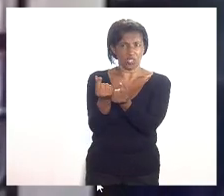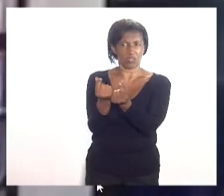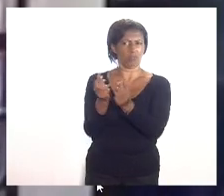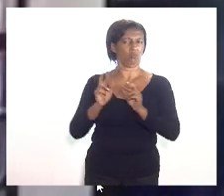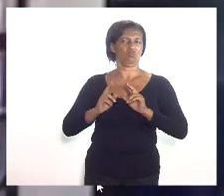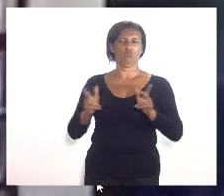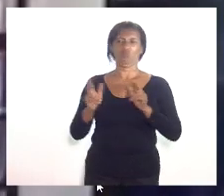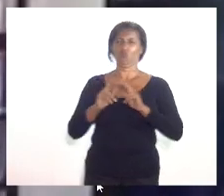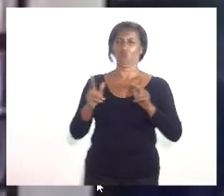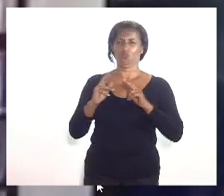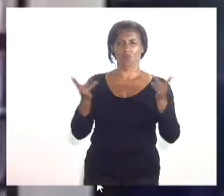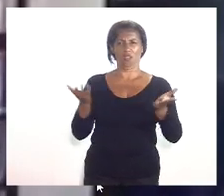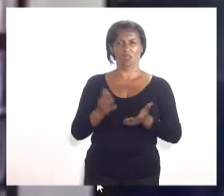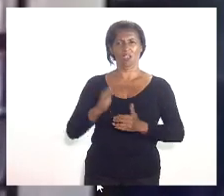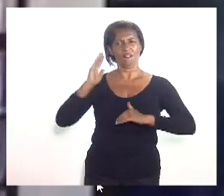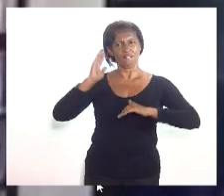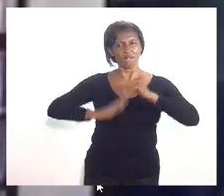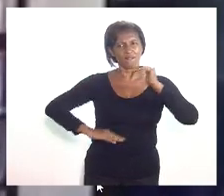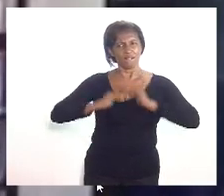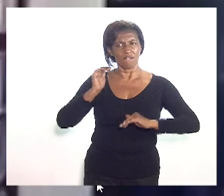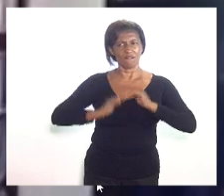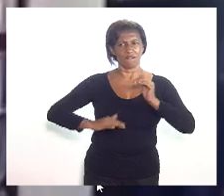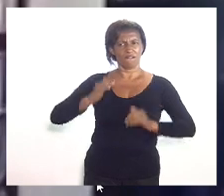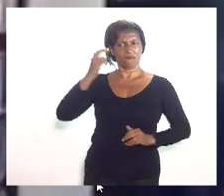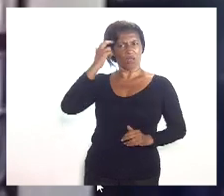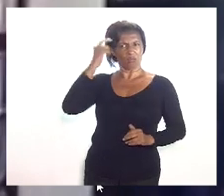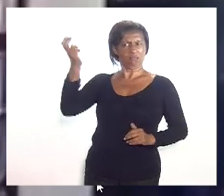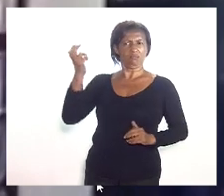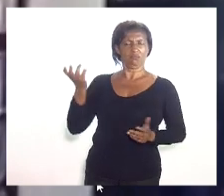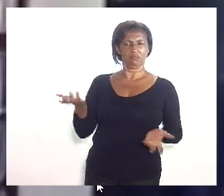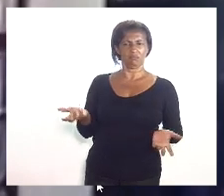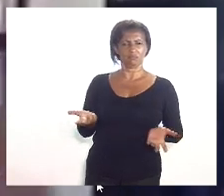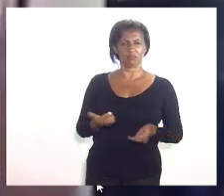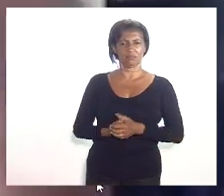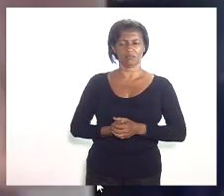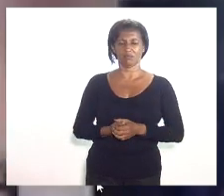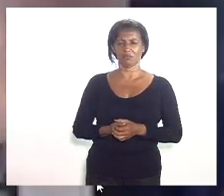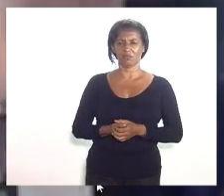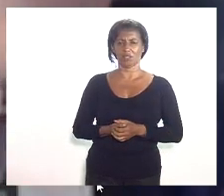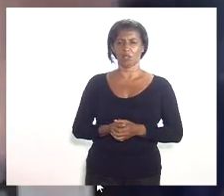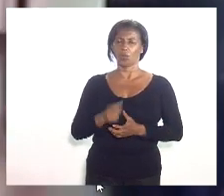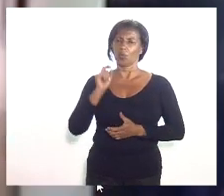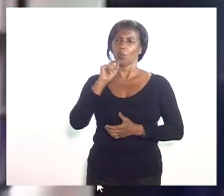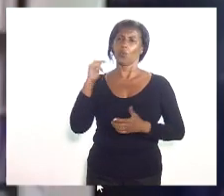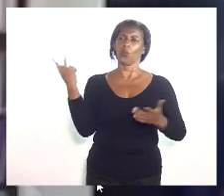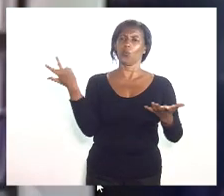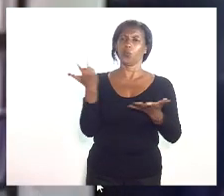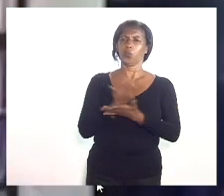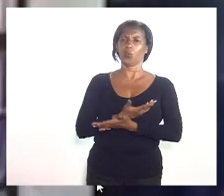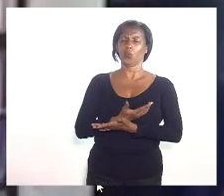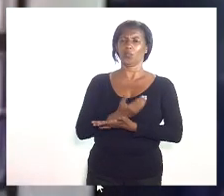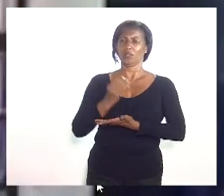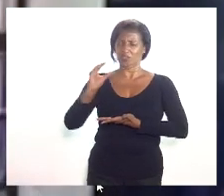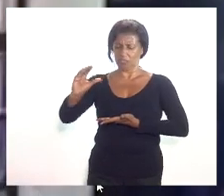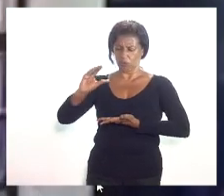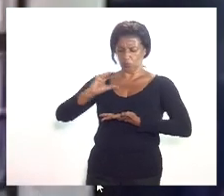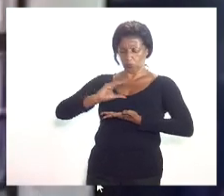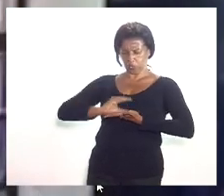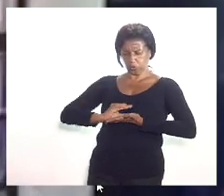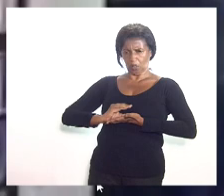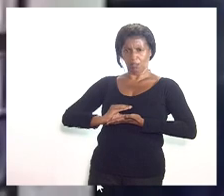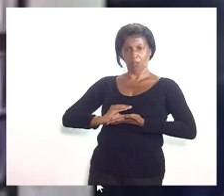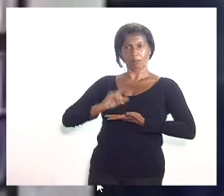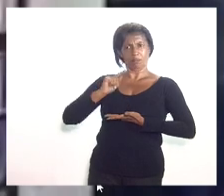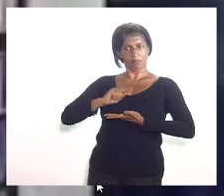será que a incompetência é tão grande que coloca recursos as suas mãos para